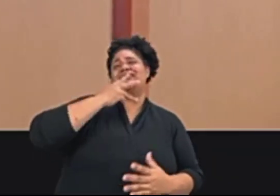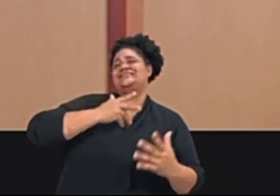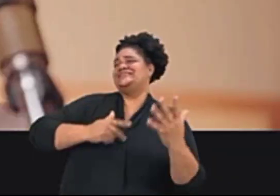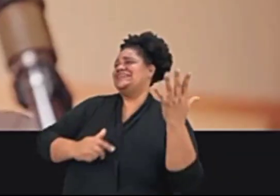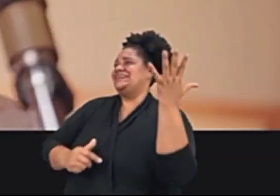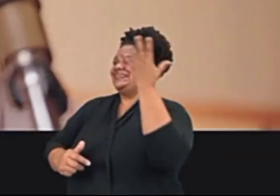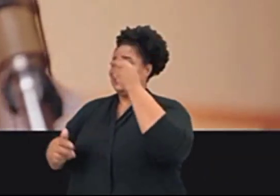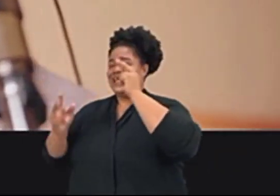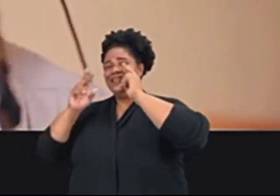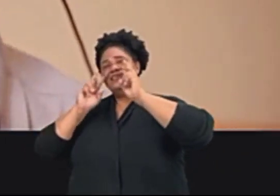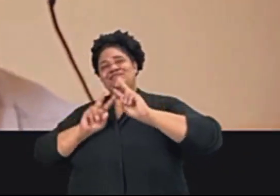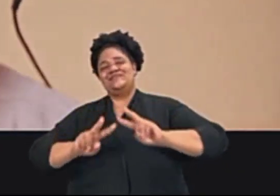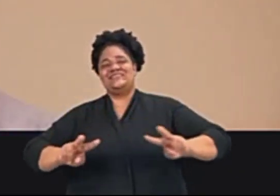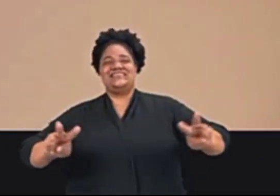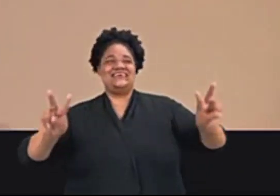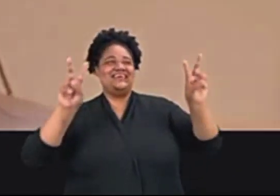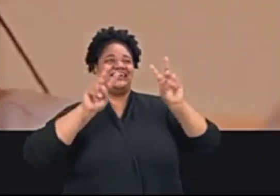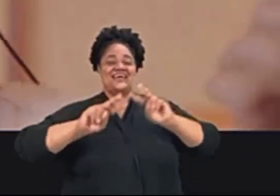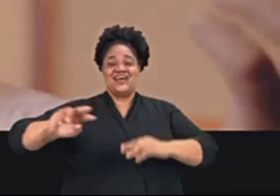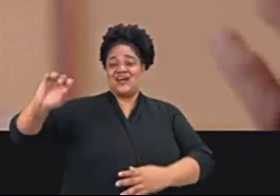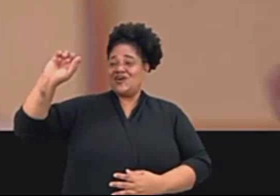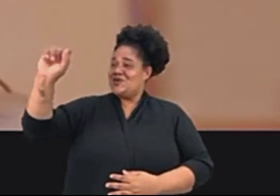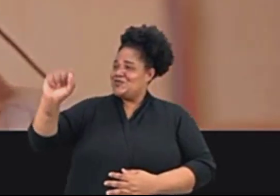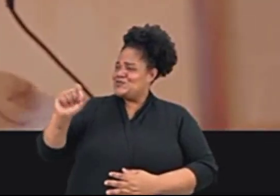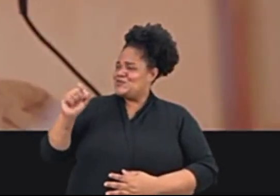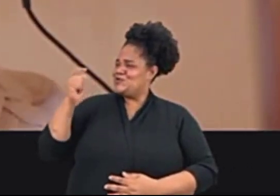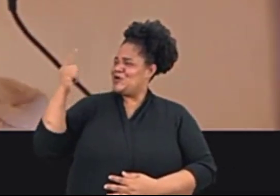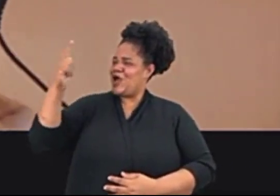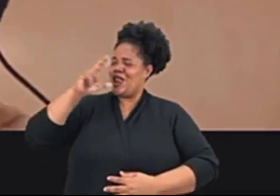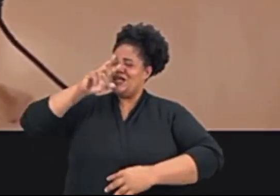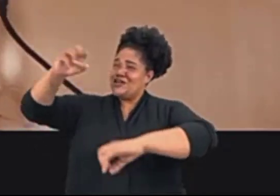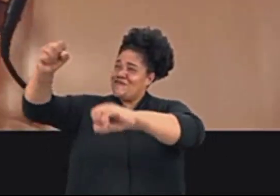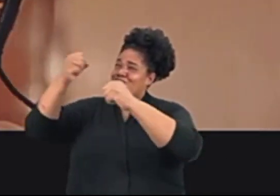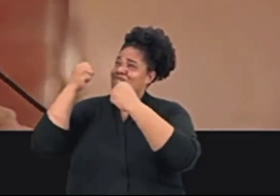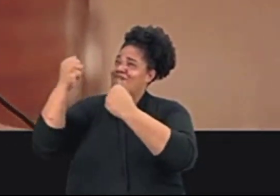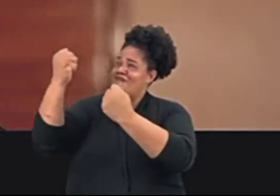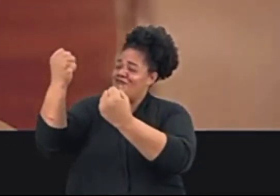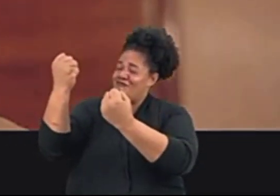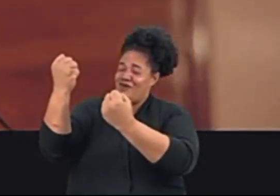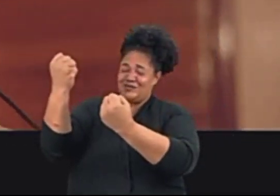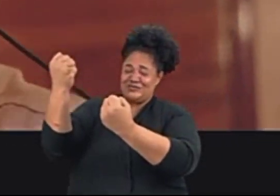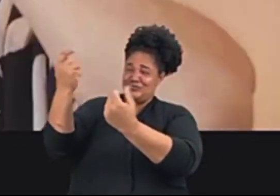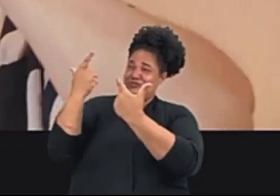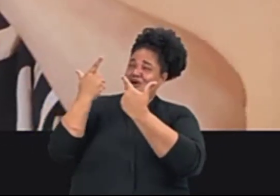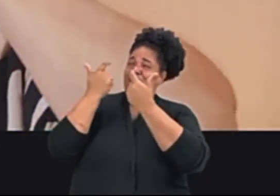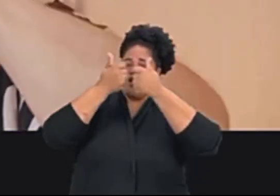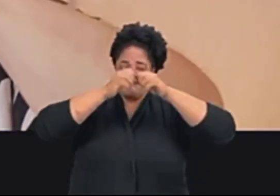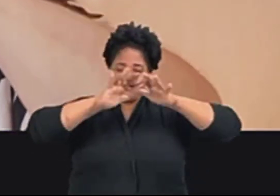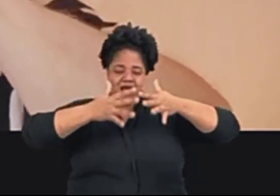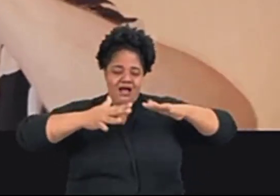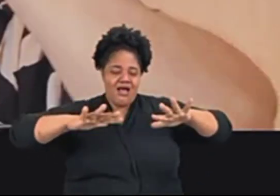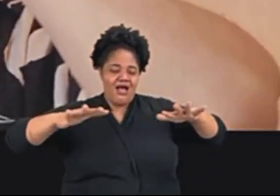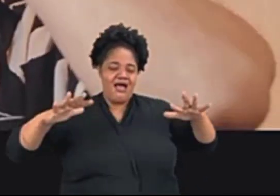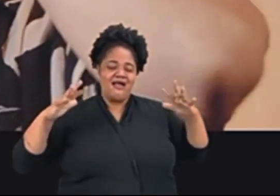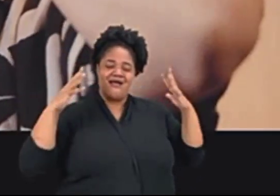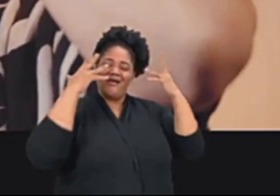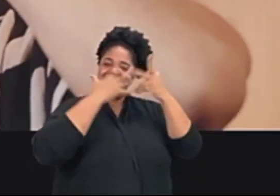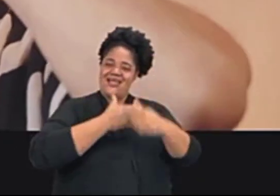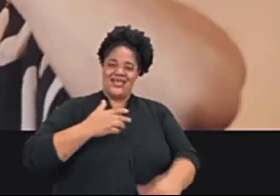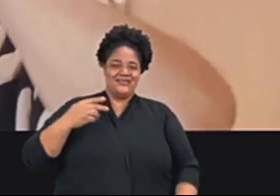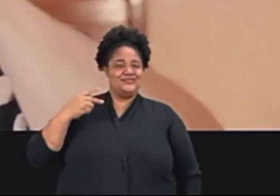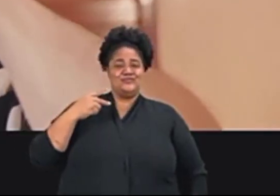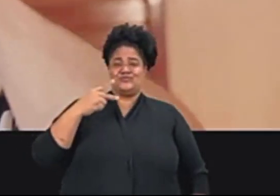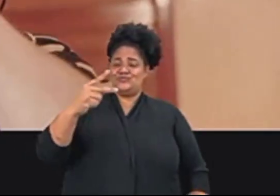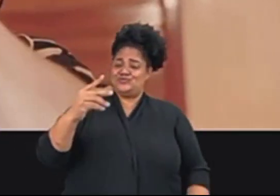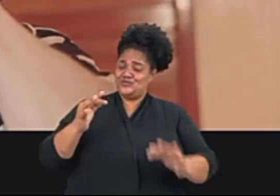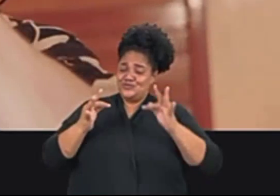ver, Olinda Teu sol mais forte e teu mar mais belo O teu futuro, o povo